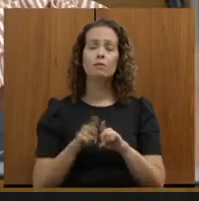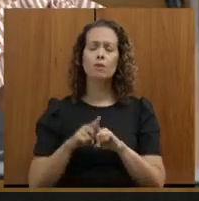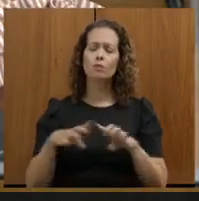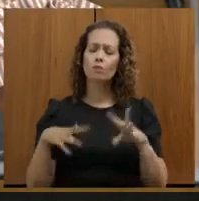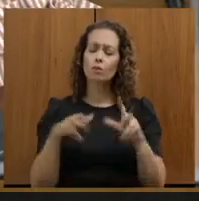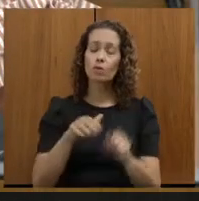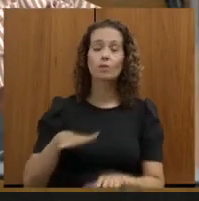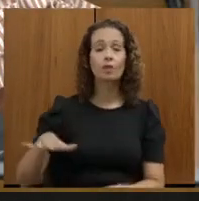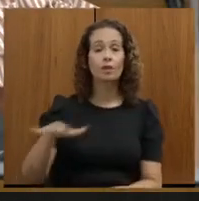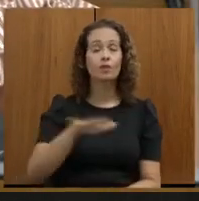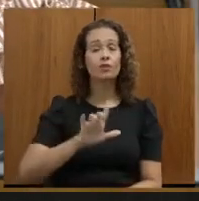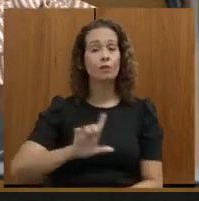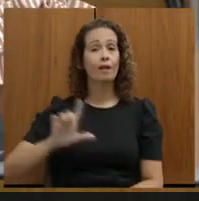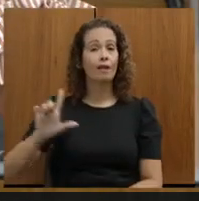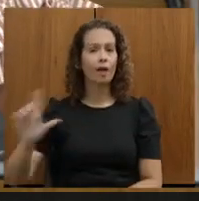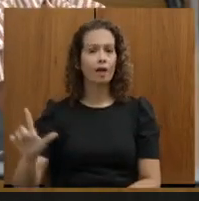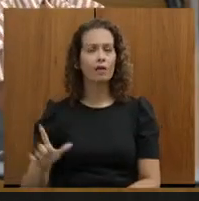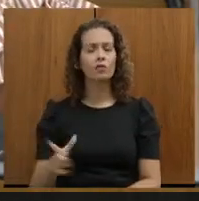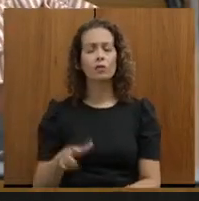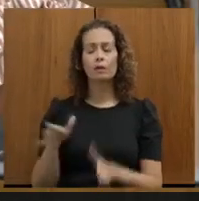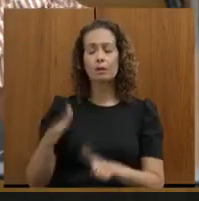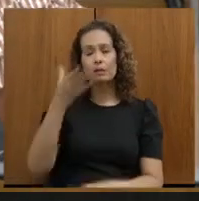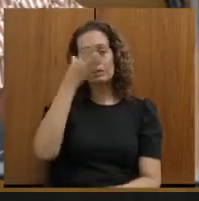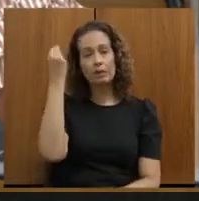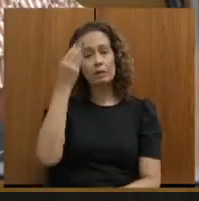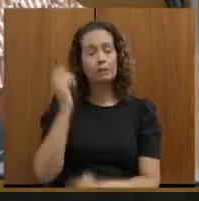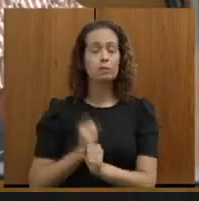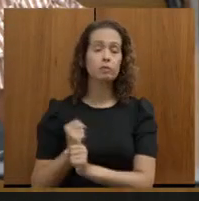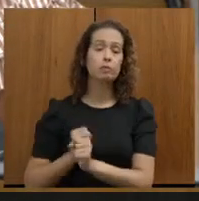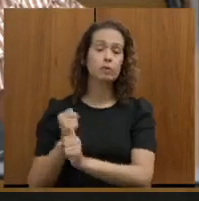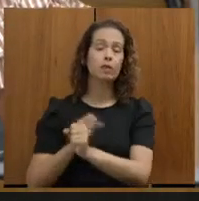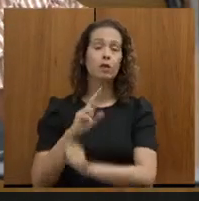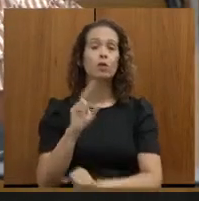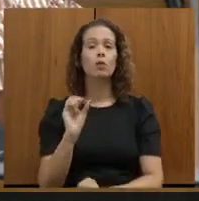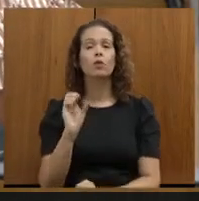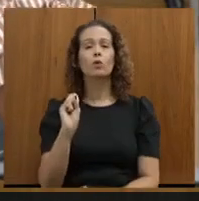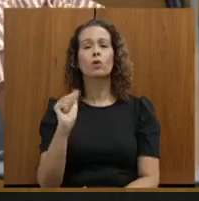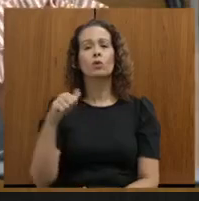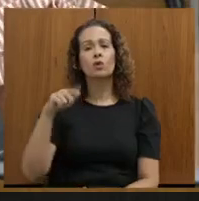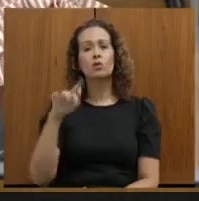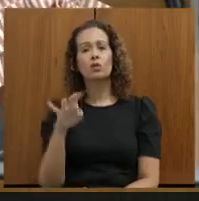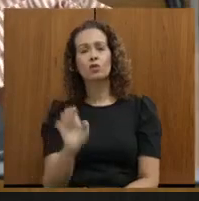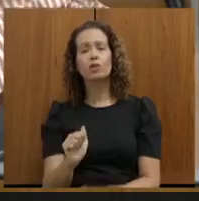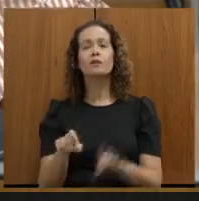região leste, esquecida por anos. A Rosângela também é da região leste.